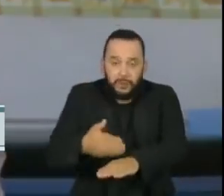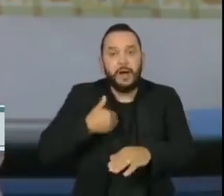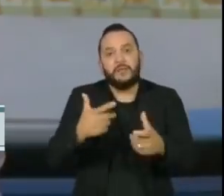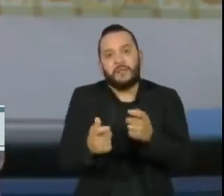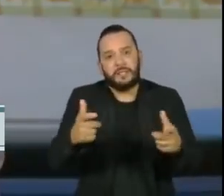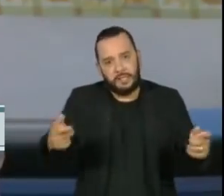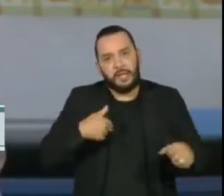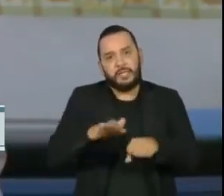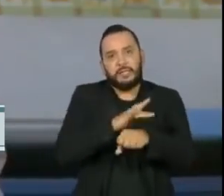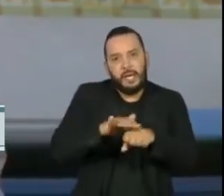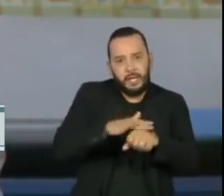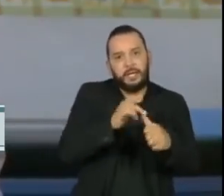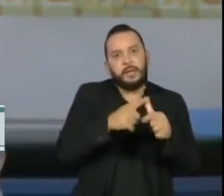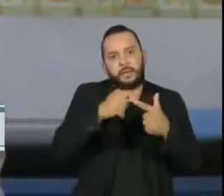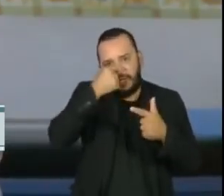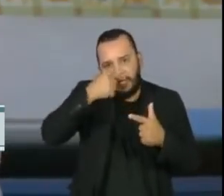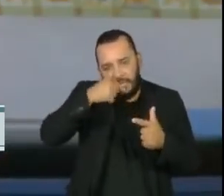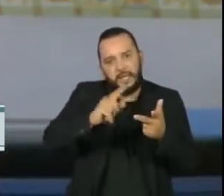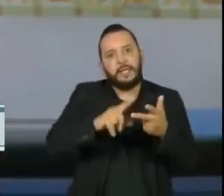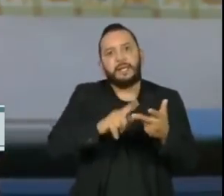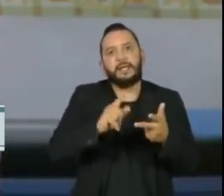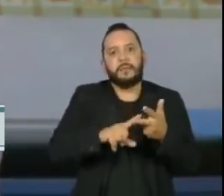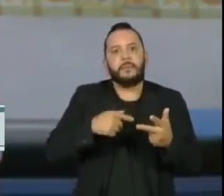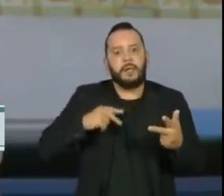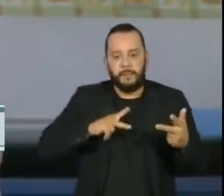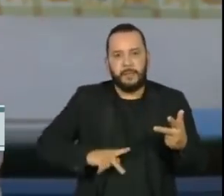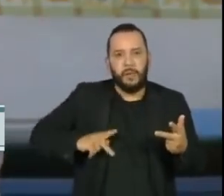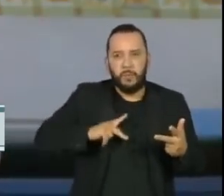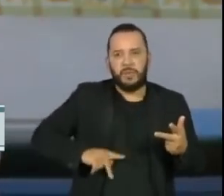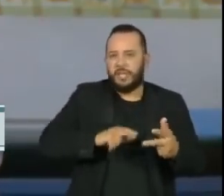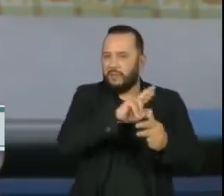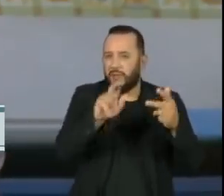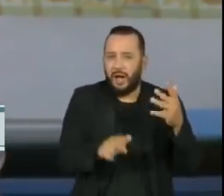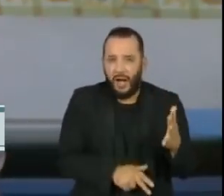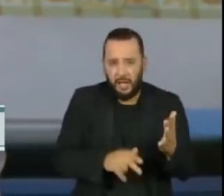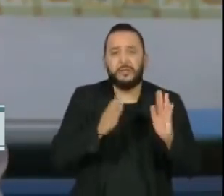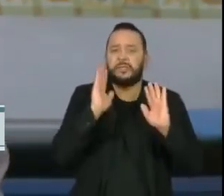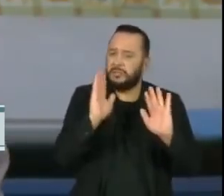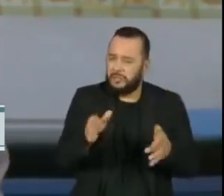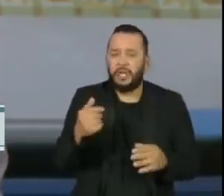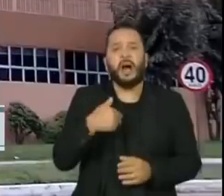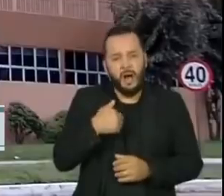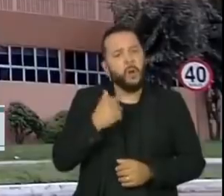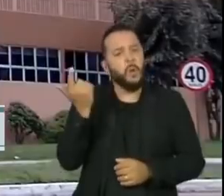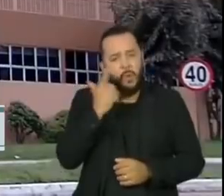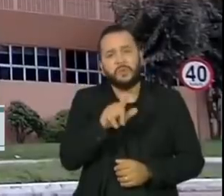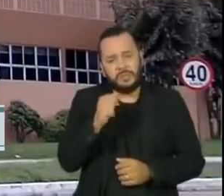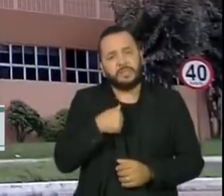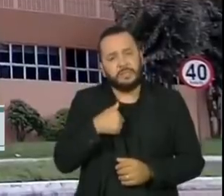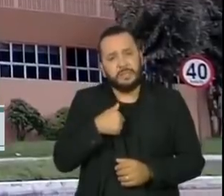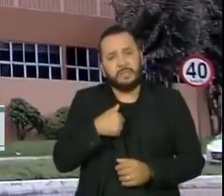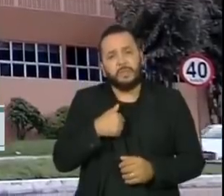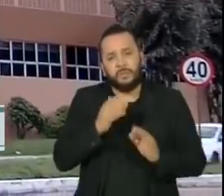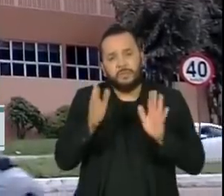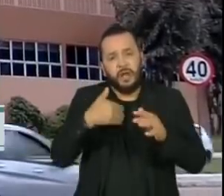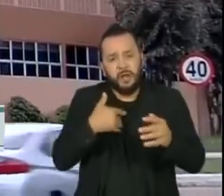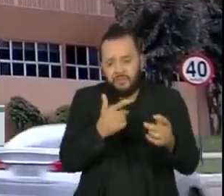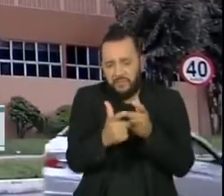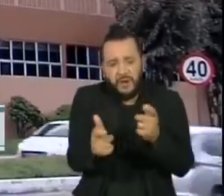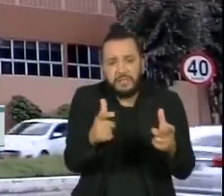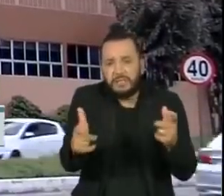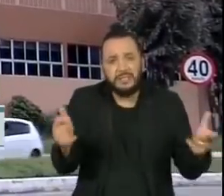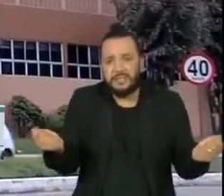Todas as mortes por essas doenças somadas não chegam às mortes causadas por covid. De acordo com a agência,